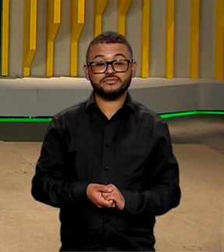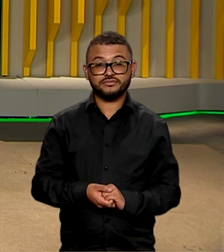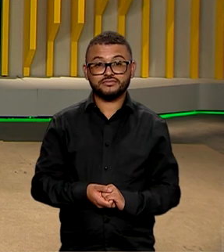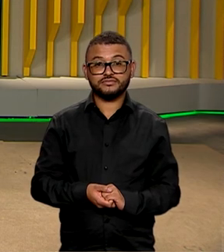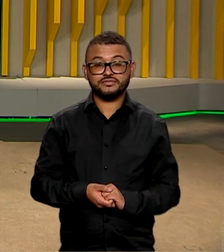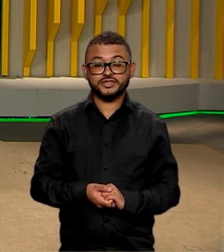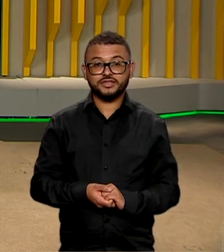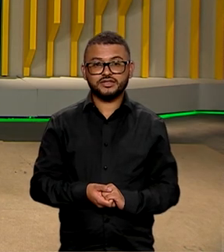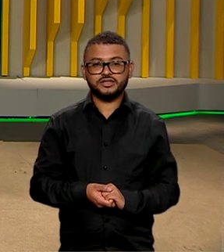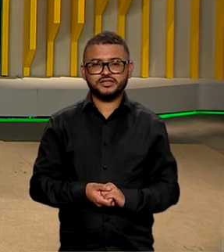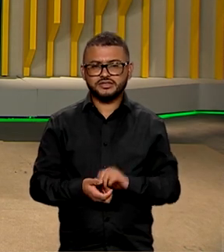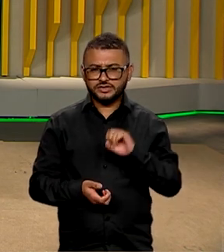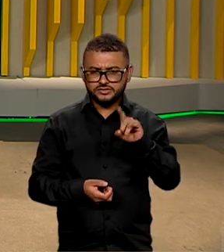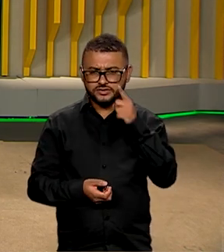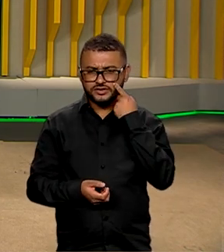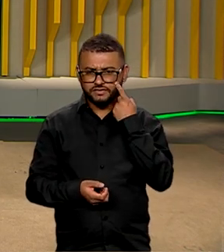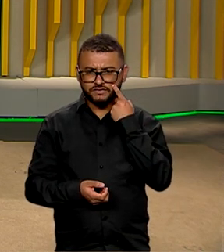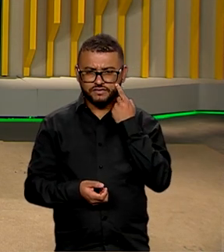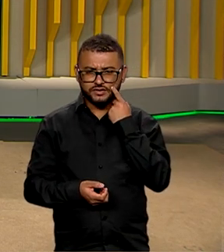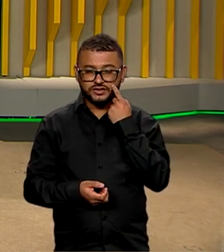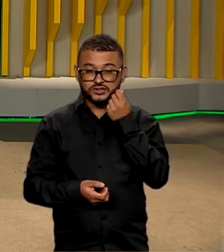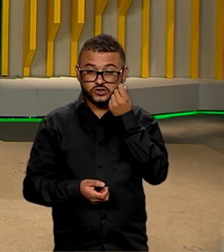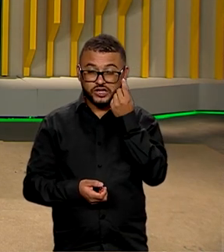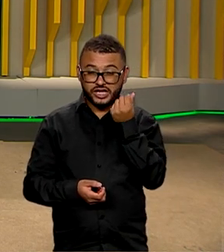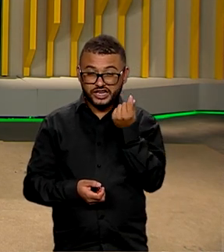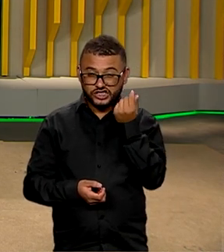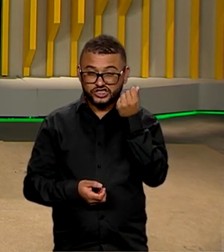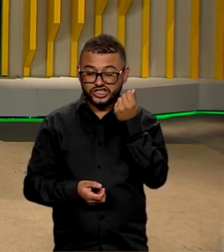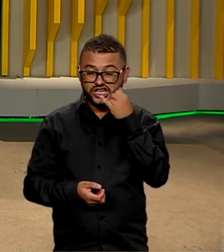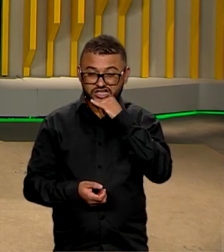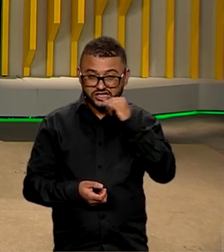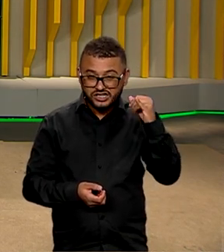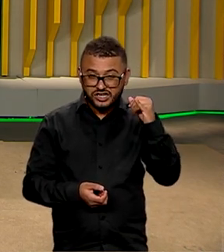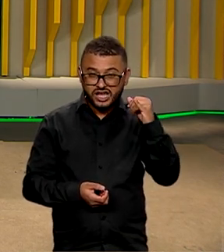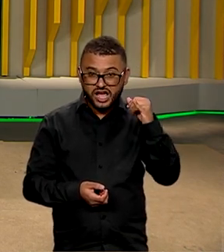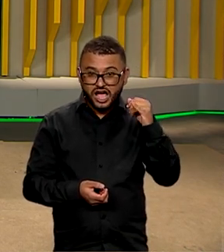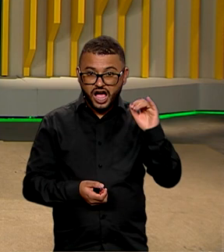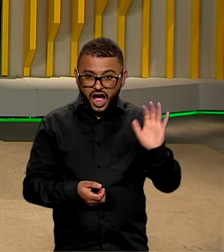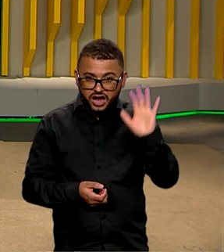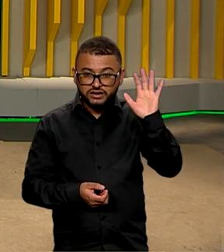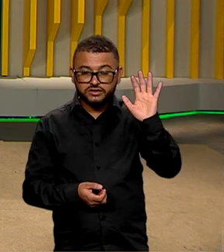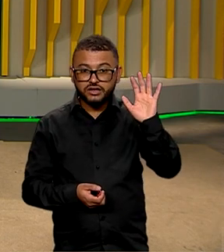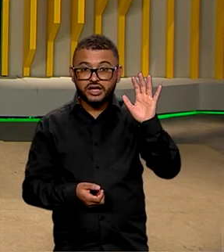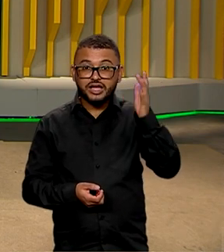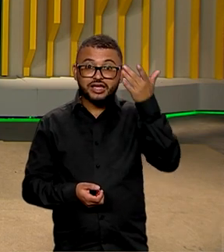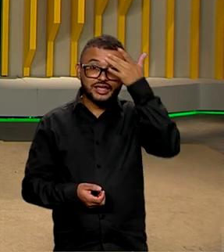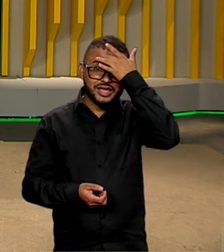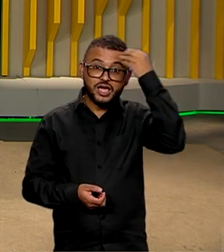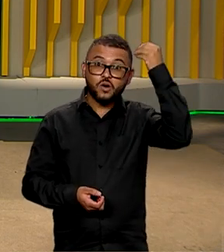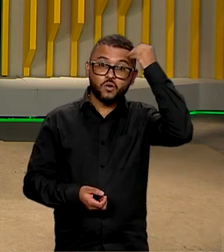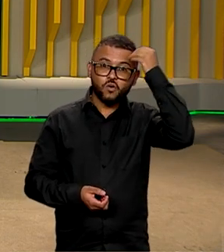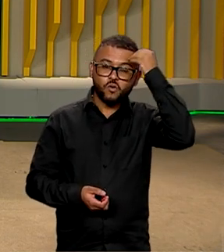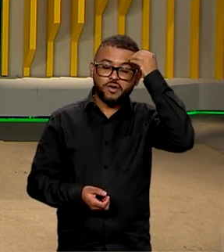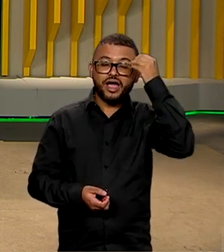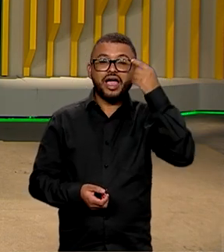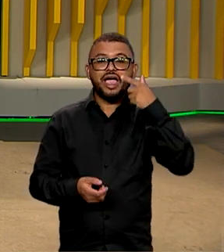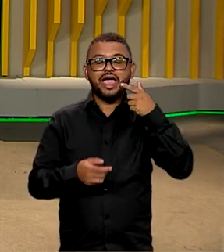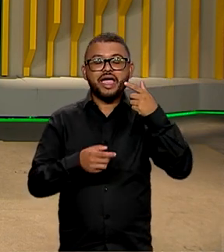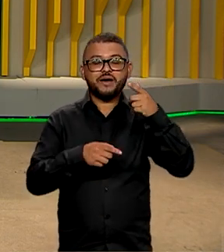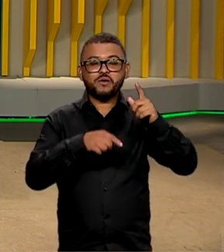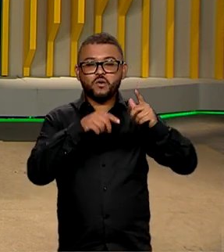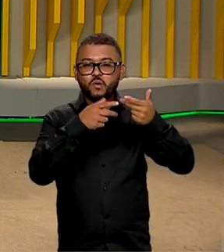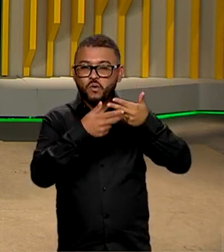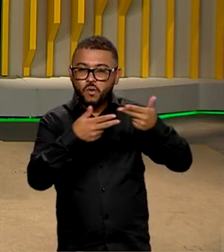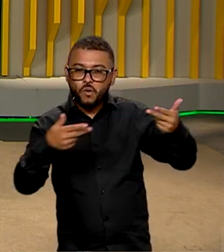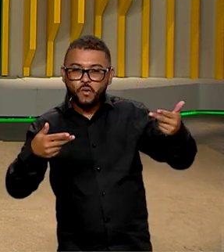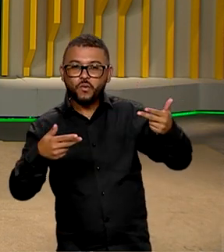Olha, se você tá achando que a sua conta de luz tá vindo muito alta, vai aqui uma dica, hein? O culpado pode ser aquele eletrodoméstico antigo,